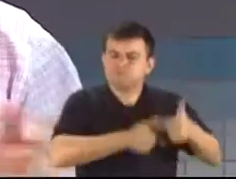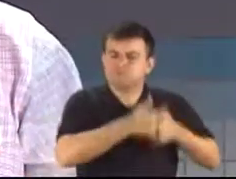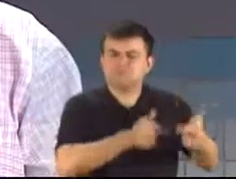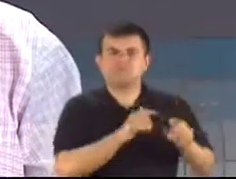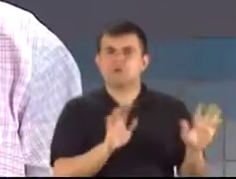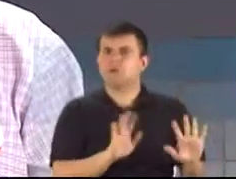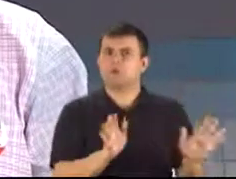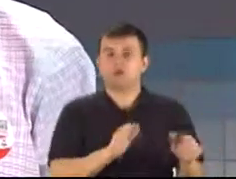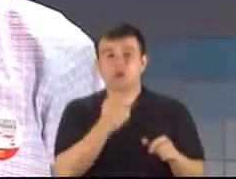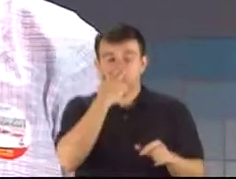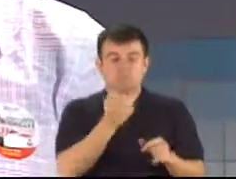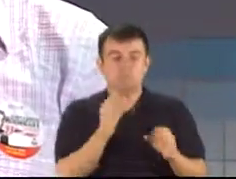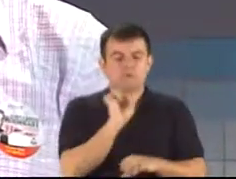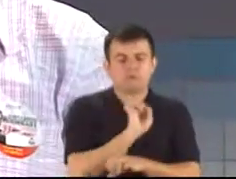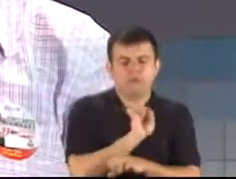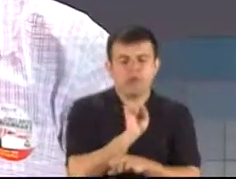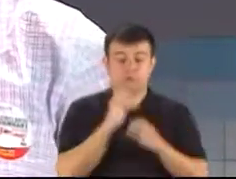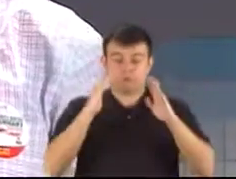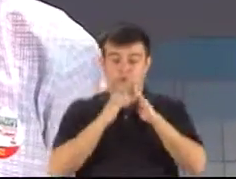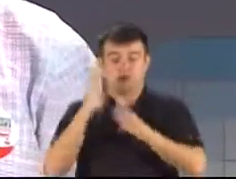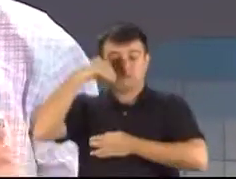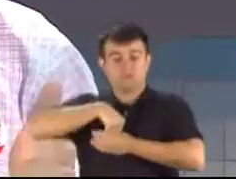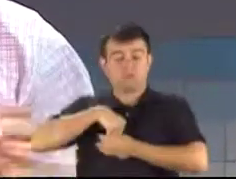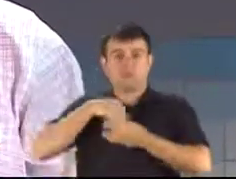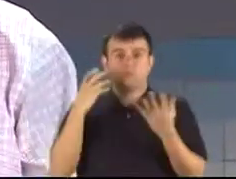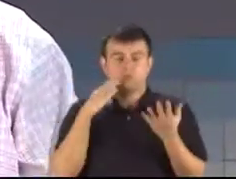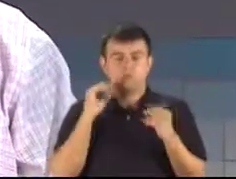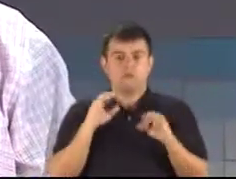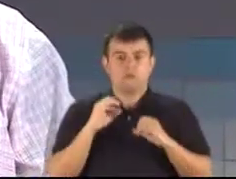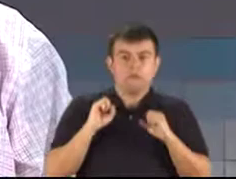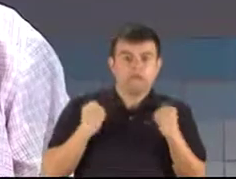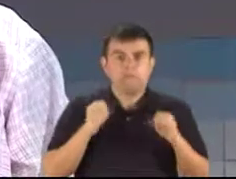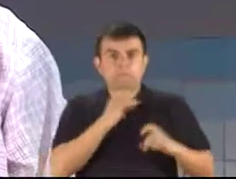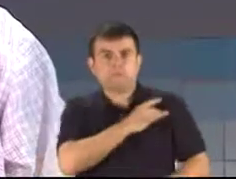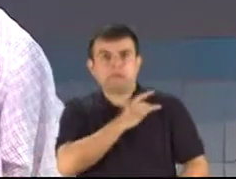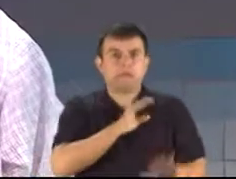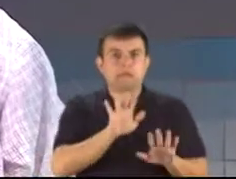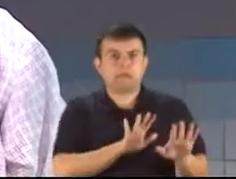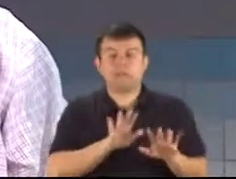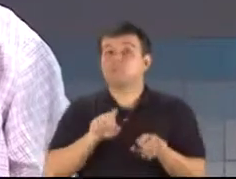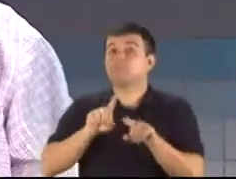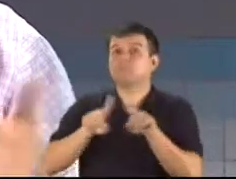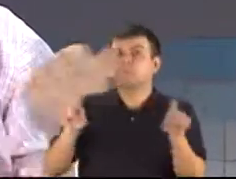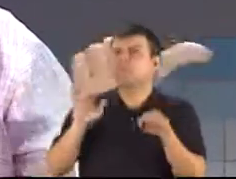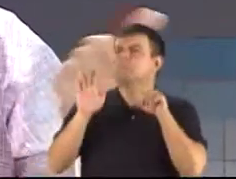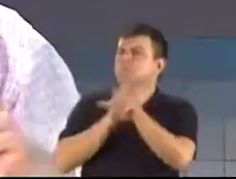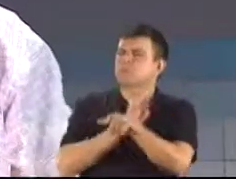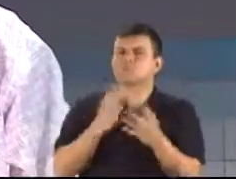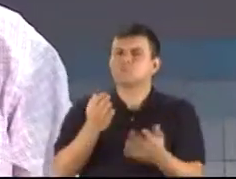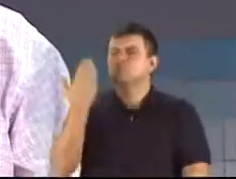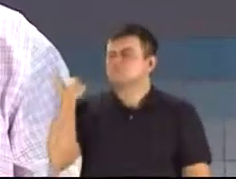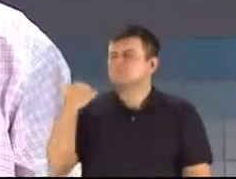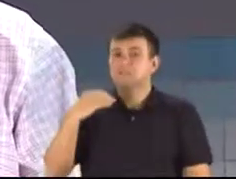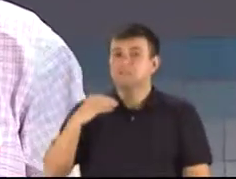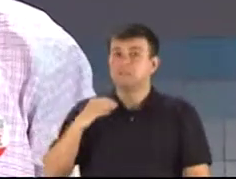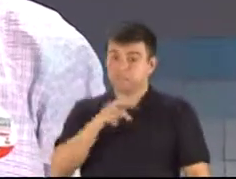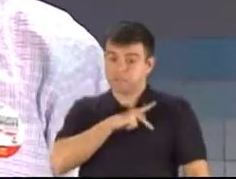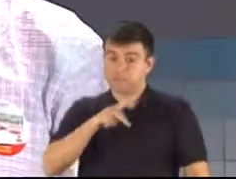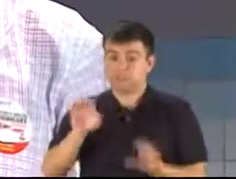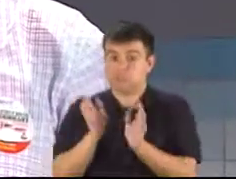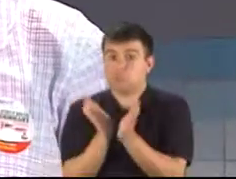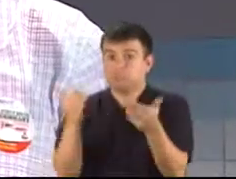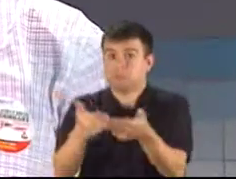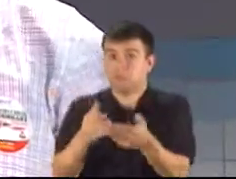do alarme do seu carro. A pergunta que eu te faço, você como presidente da Comissão dos Direitos Humanos, quando foi vereador em Porto Alegre,